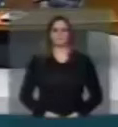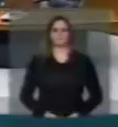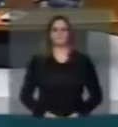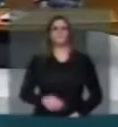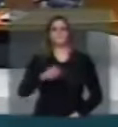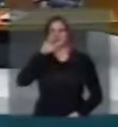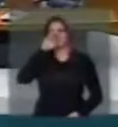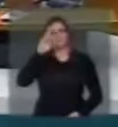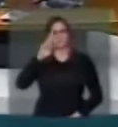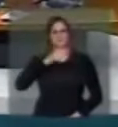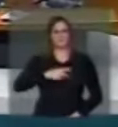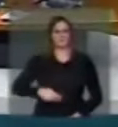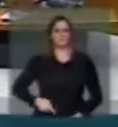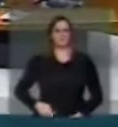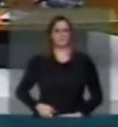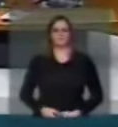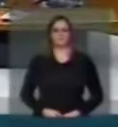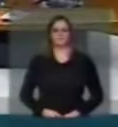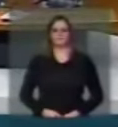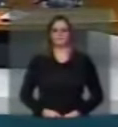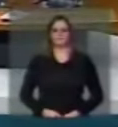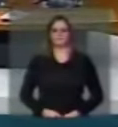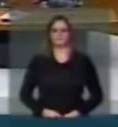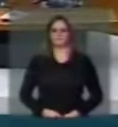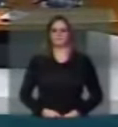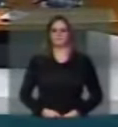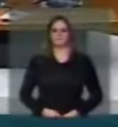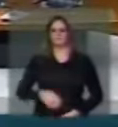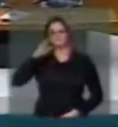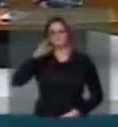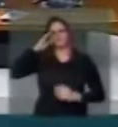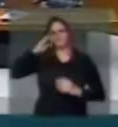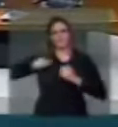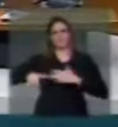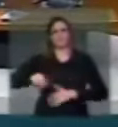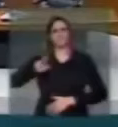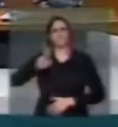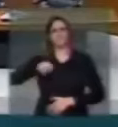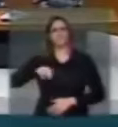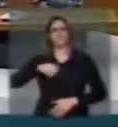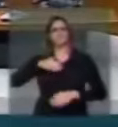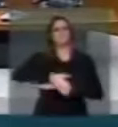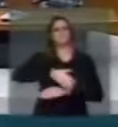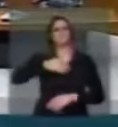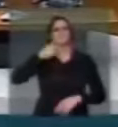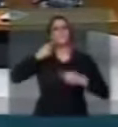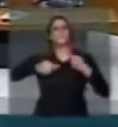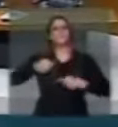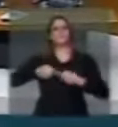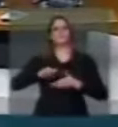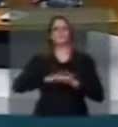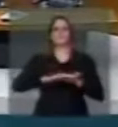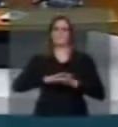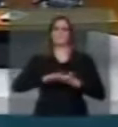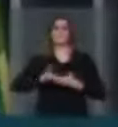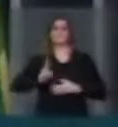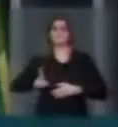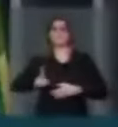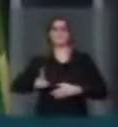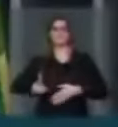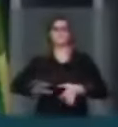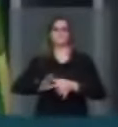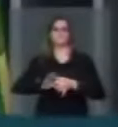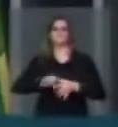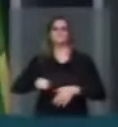Sr. Presidente, o Exército nunca foi intruso na política. Ele sempre foi instrumento da